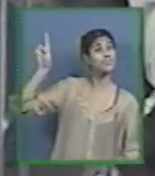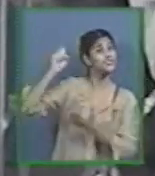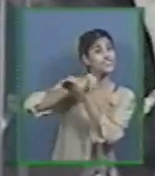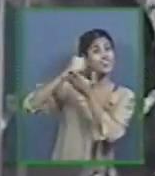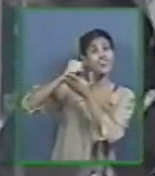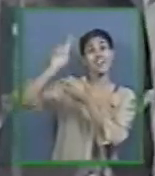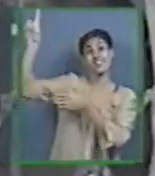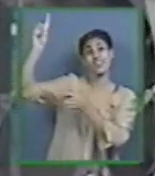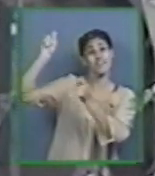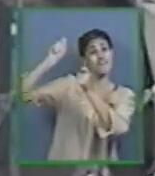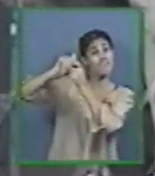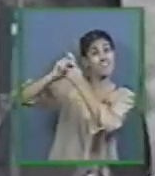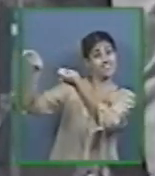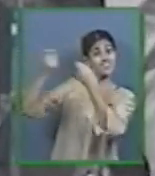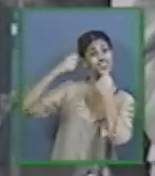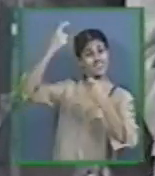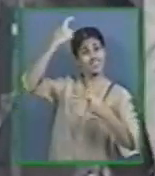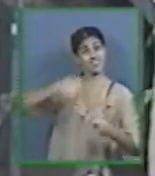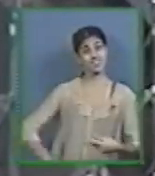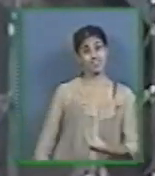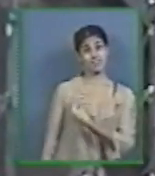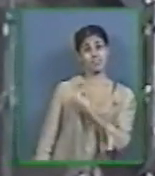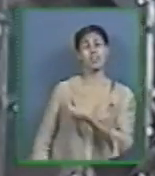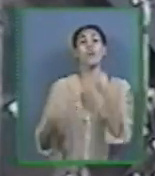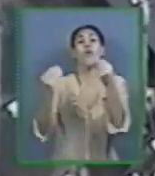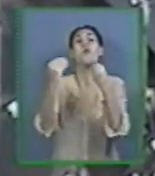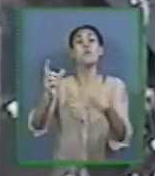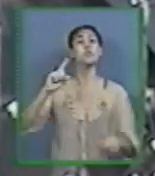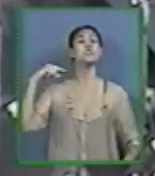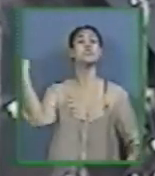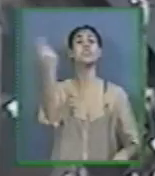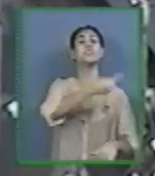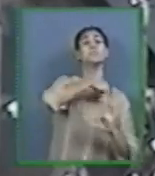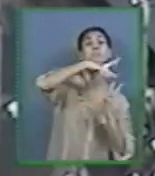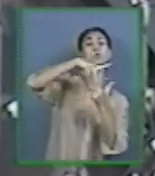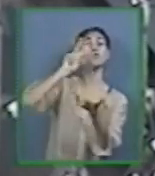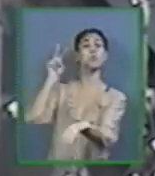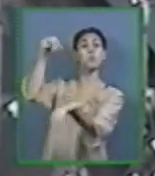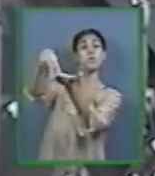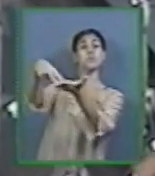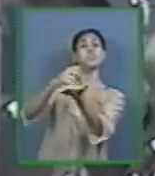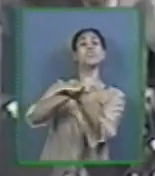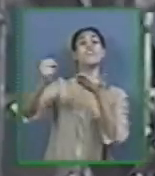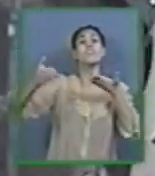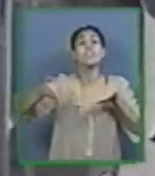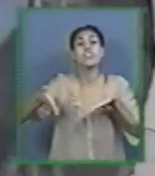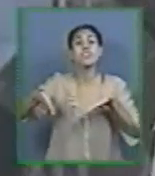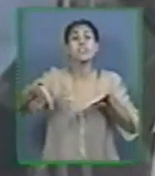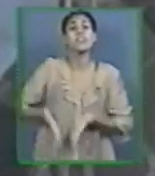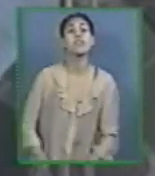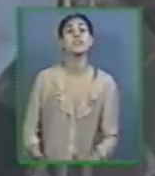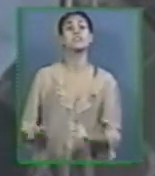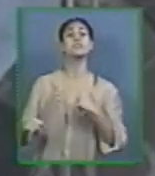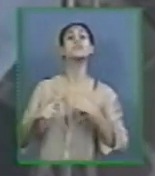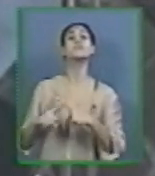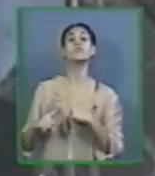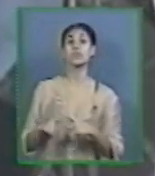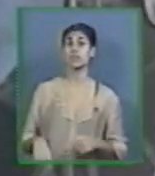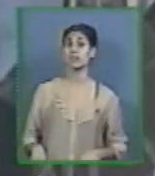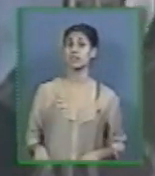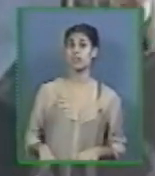Está aqui nesse mundo por acaso Não Esta mente sábia